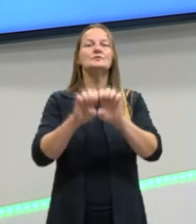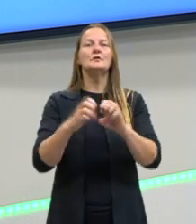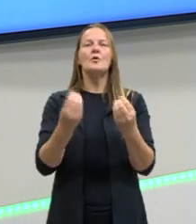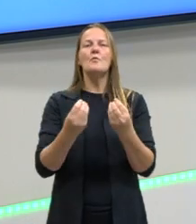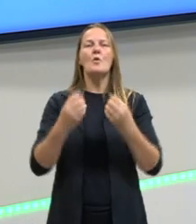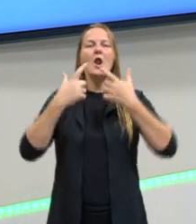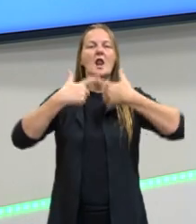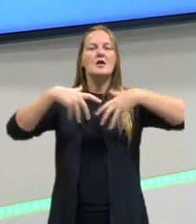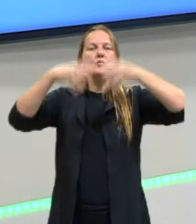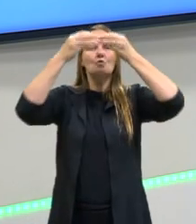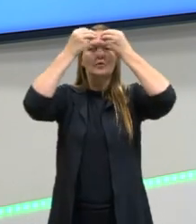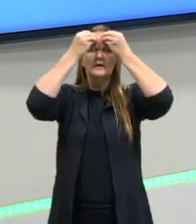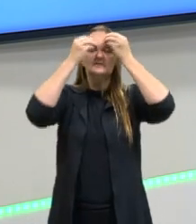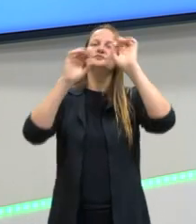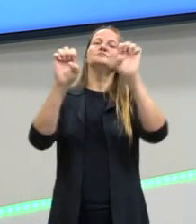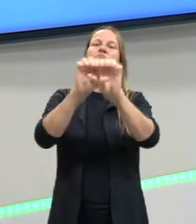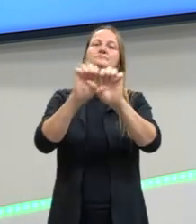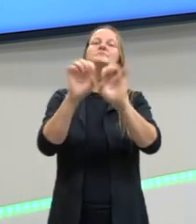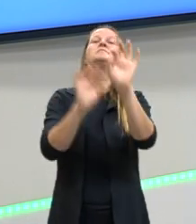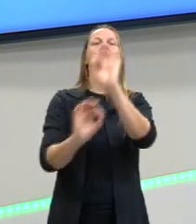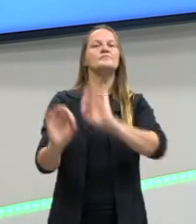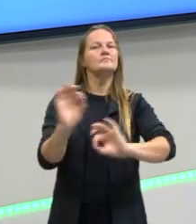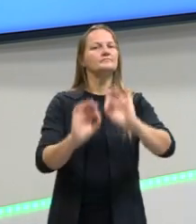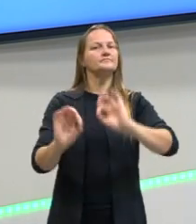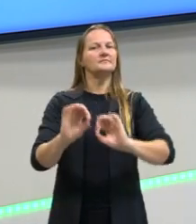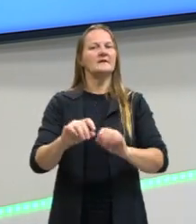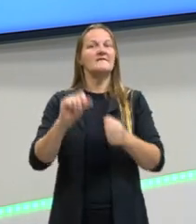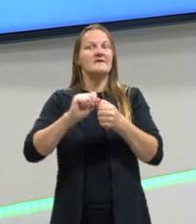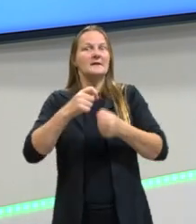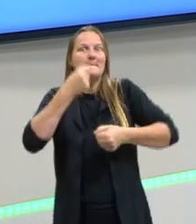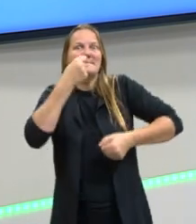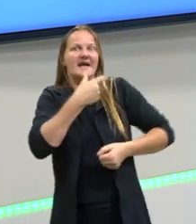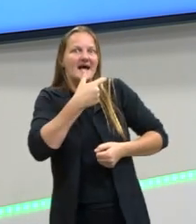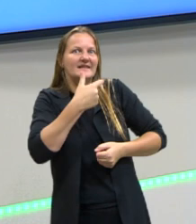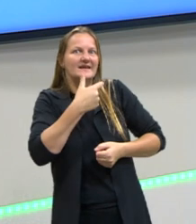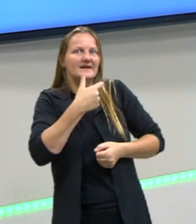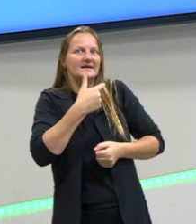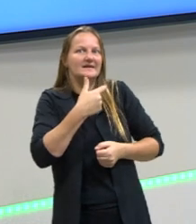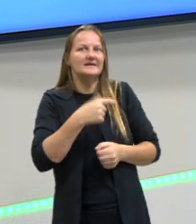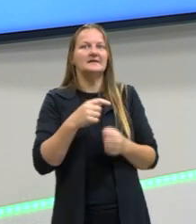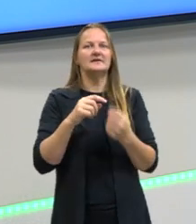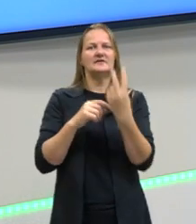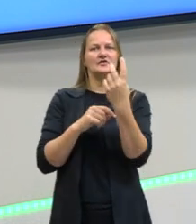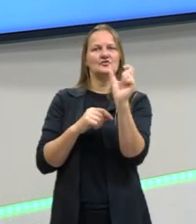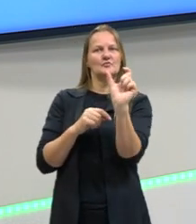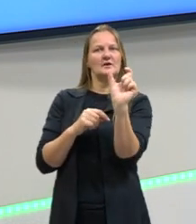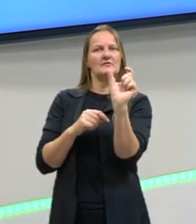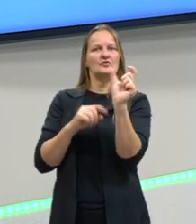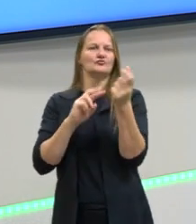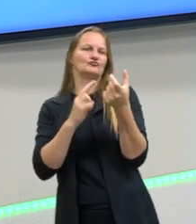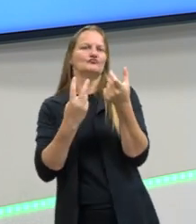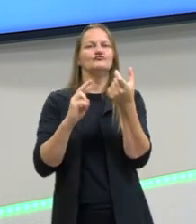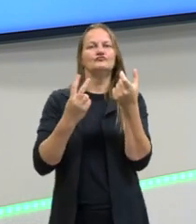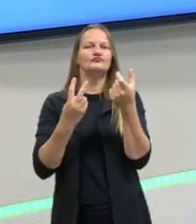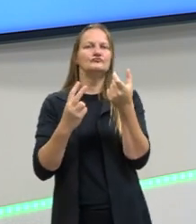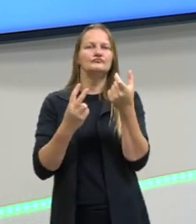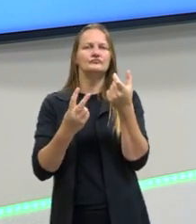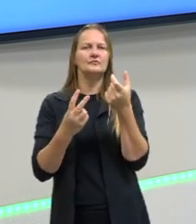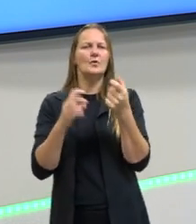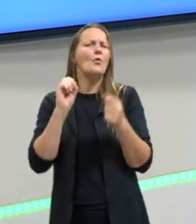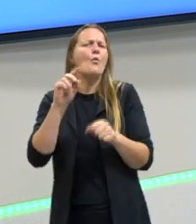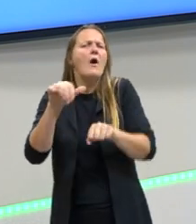linguagem. Porque fazer uma piada de duplo sentido, quase todo mundo sabe, mas que tipo de